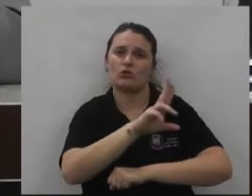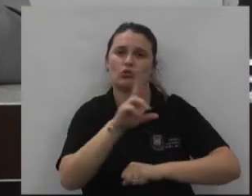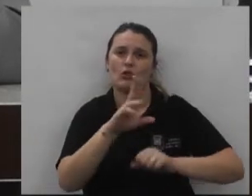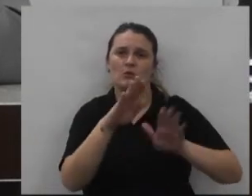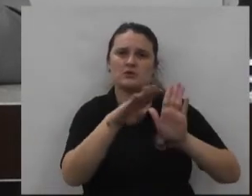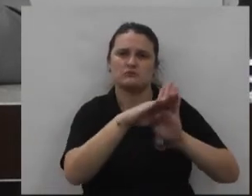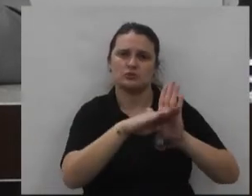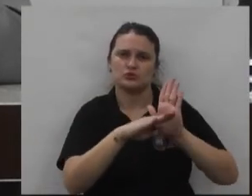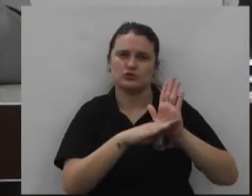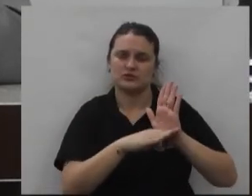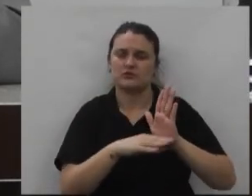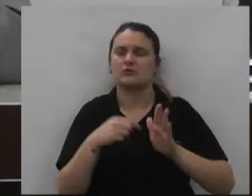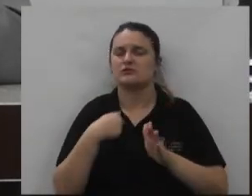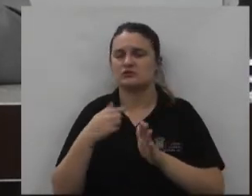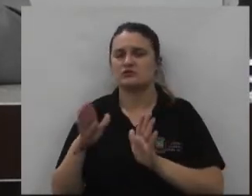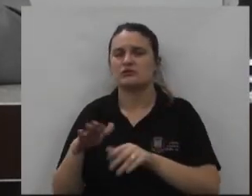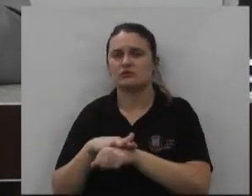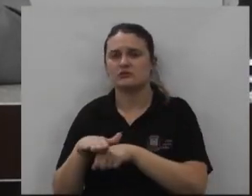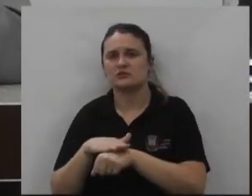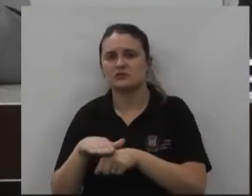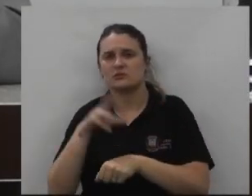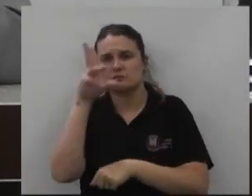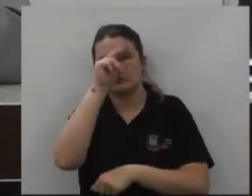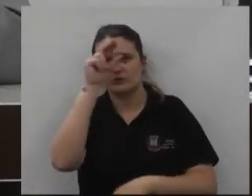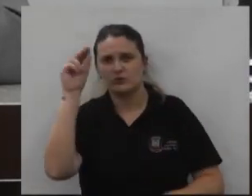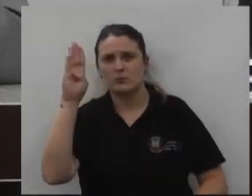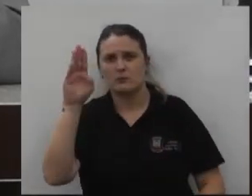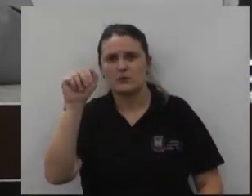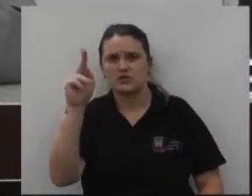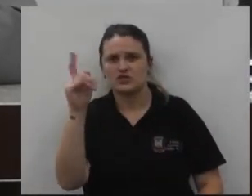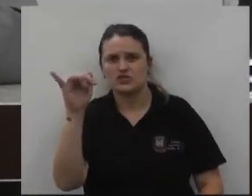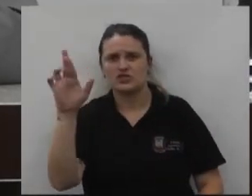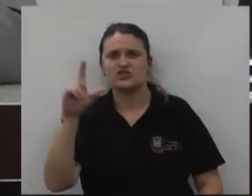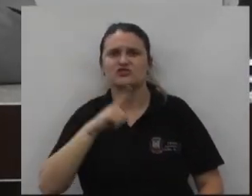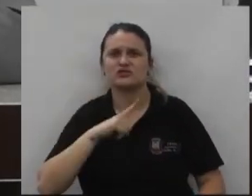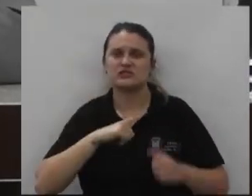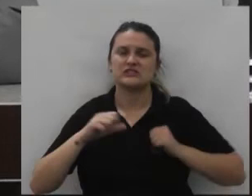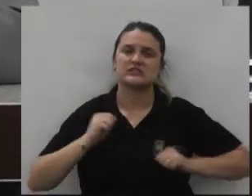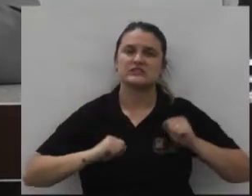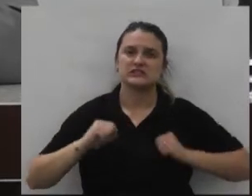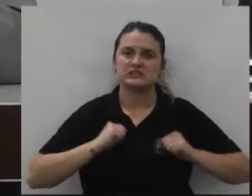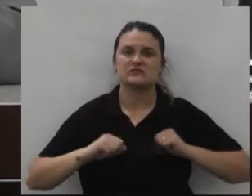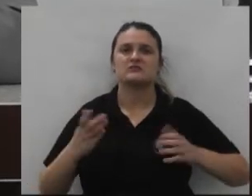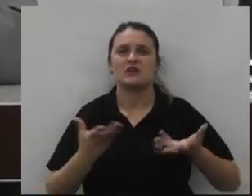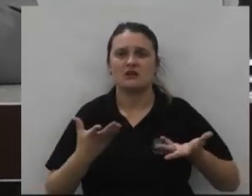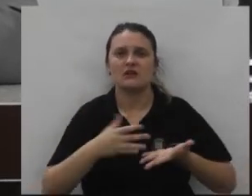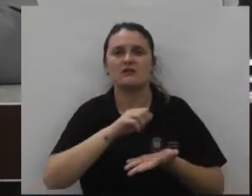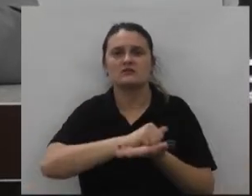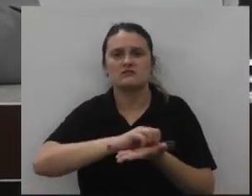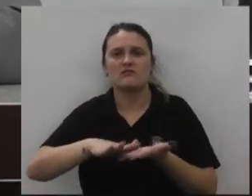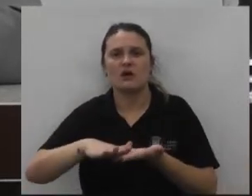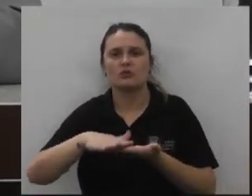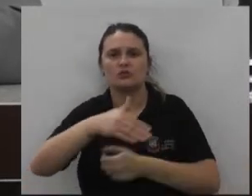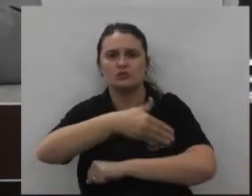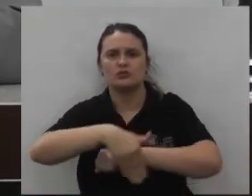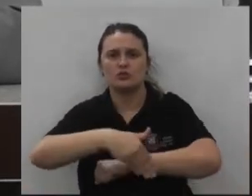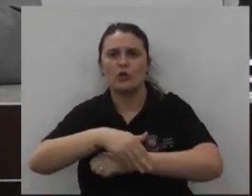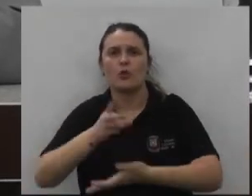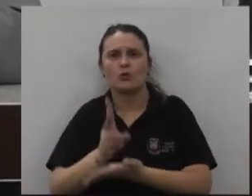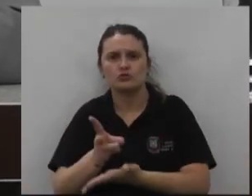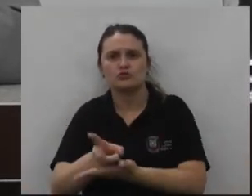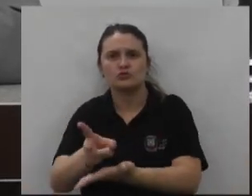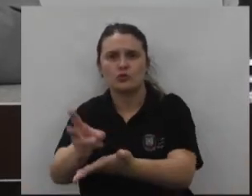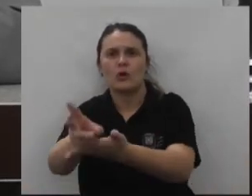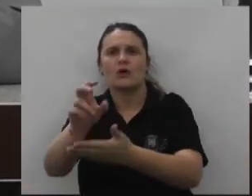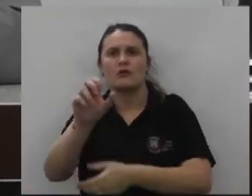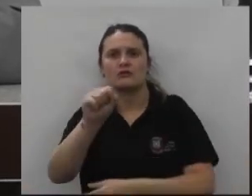inclusive falando para o Bachir nosso prefeito que aqui está criou uma expectativa em toda aquela extensão da continuidade da